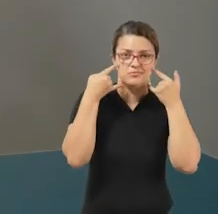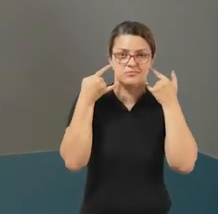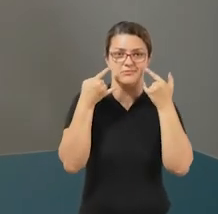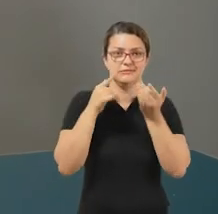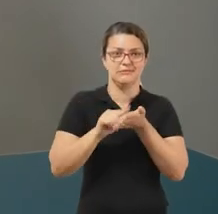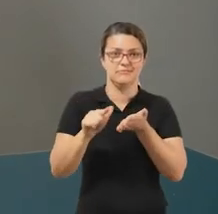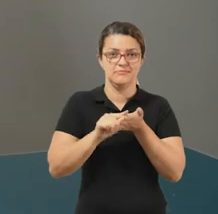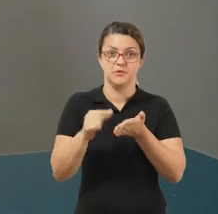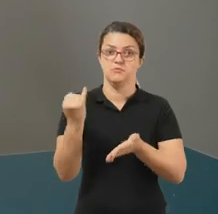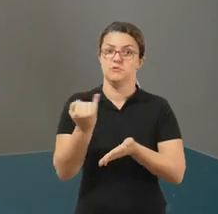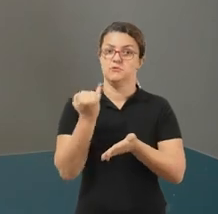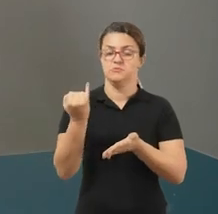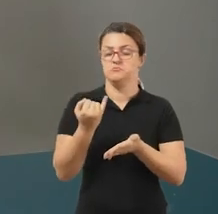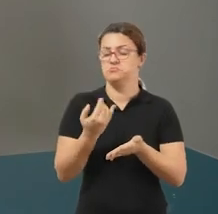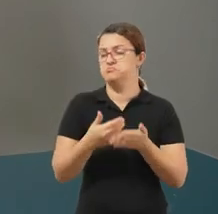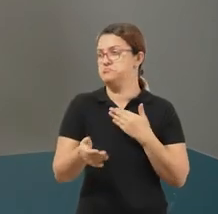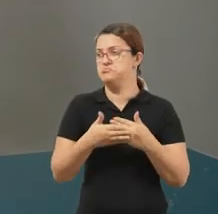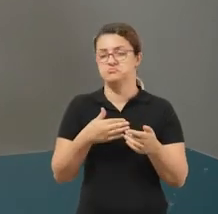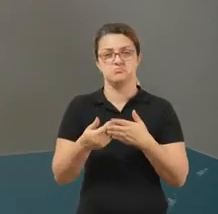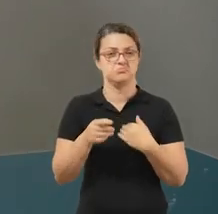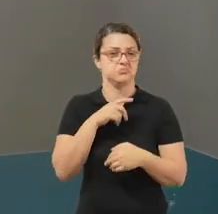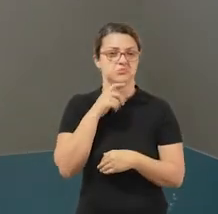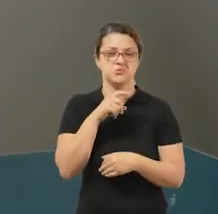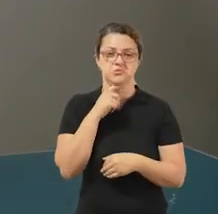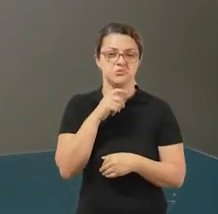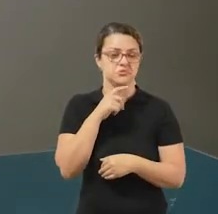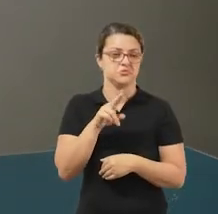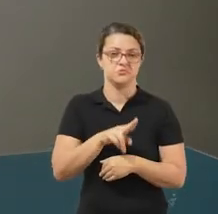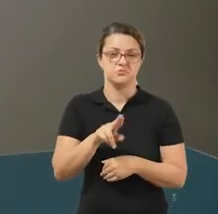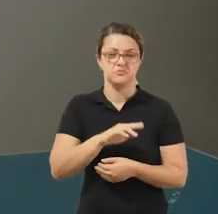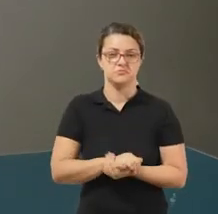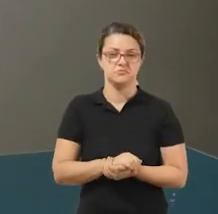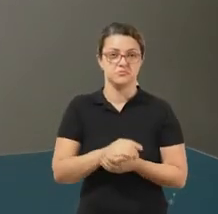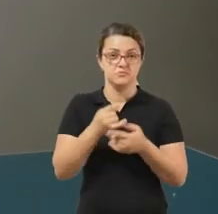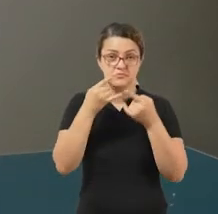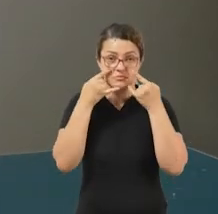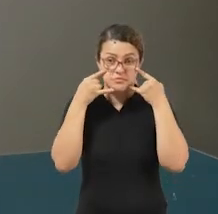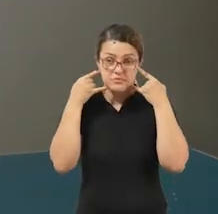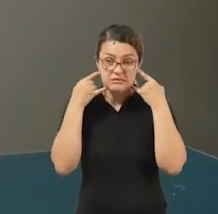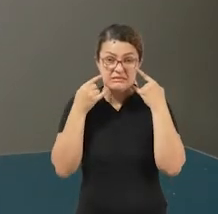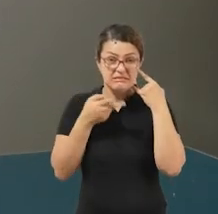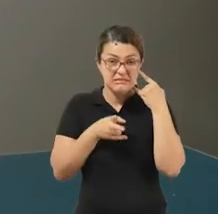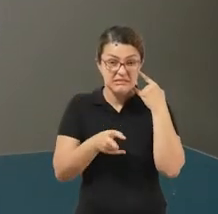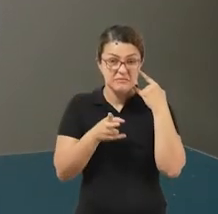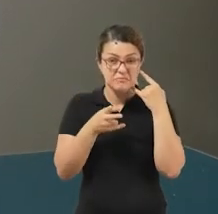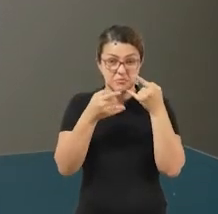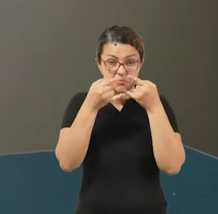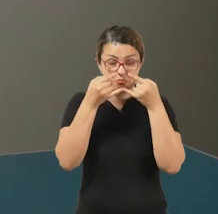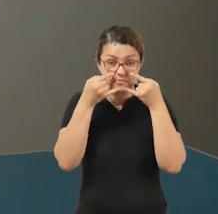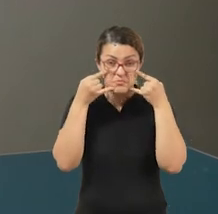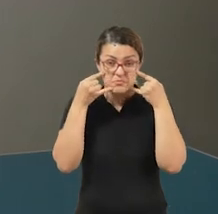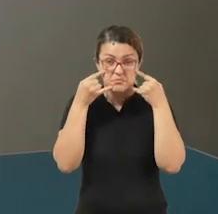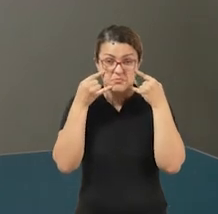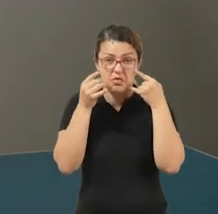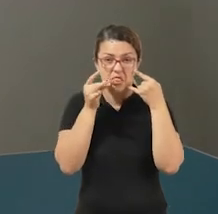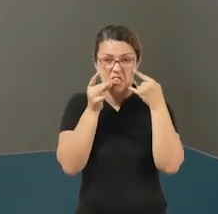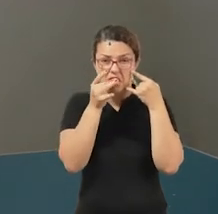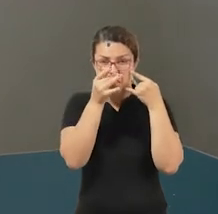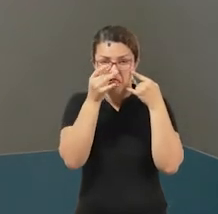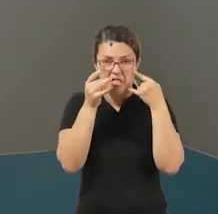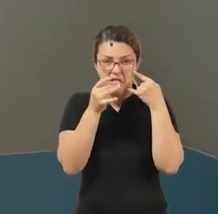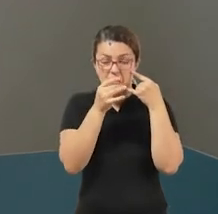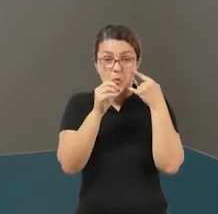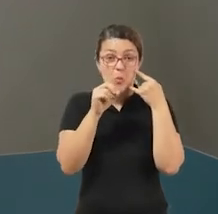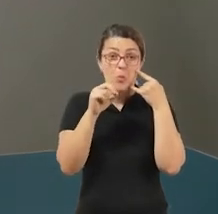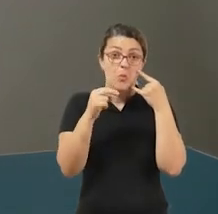importante, porque senão pode não adiantar nada você estar com a máscara. Troque a máscara sempre que ela estiver úmida ou suja, ou a cada duas horas.